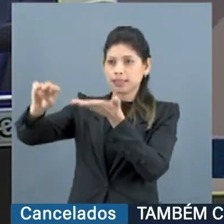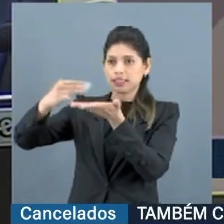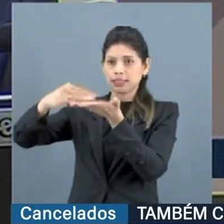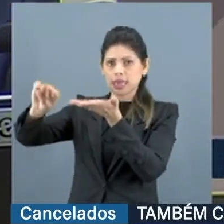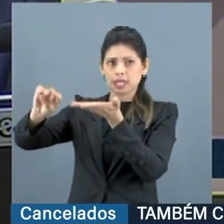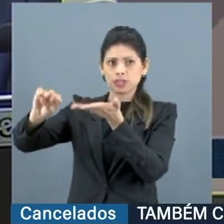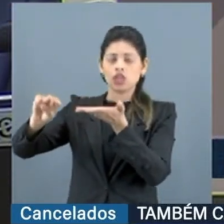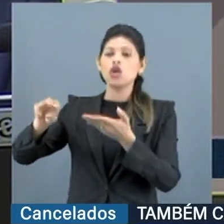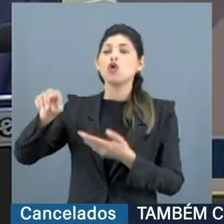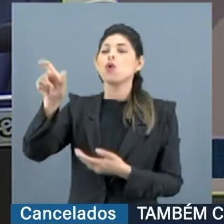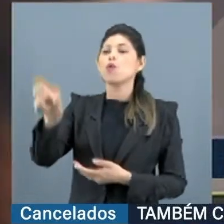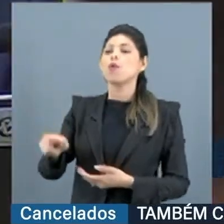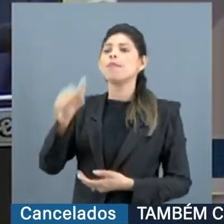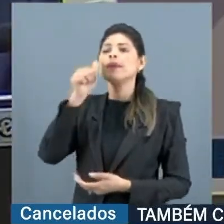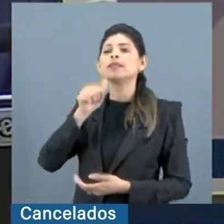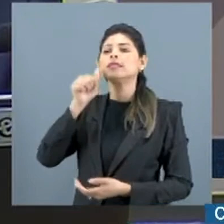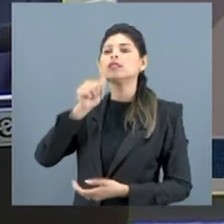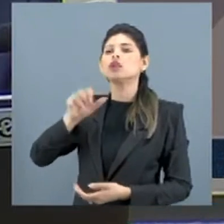Solange.